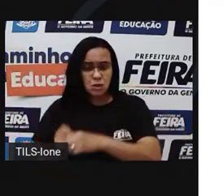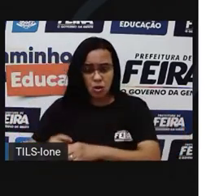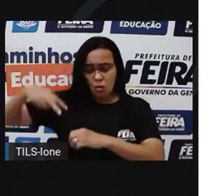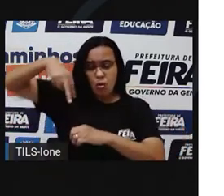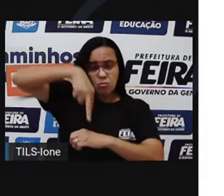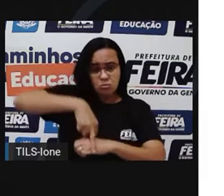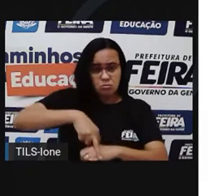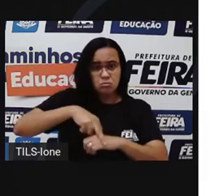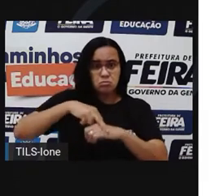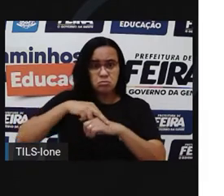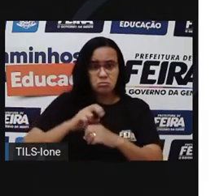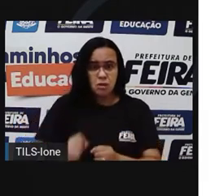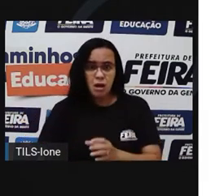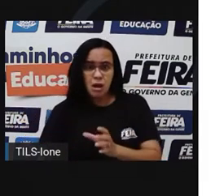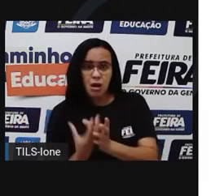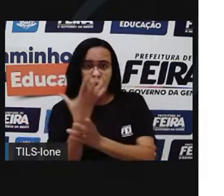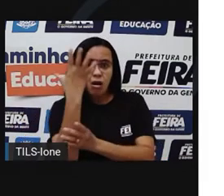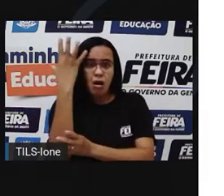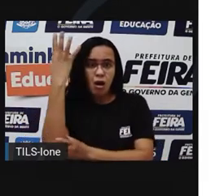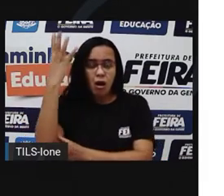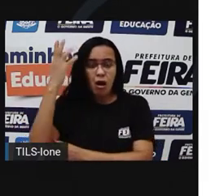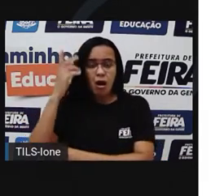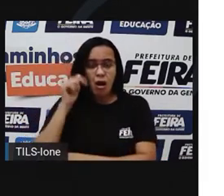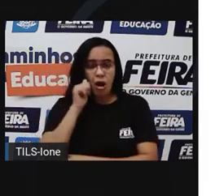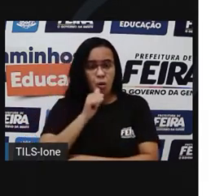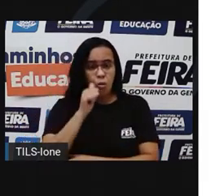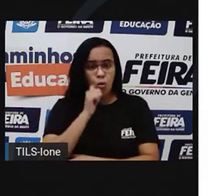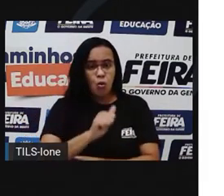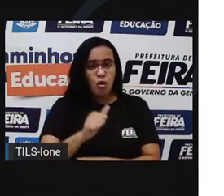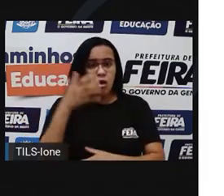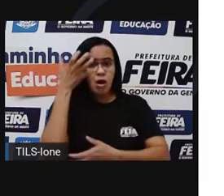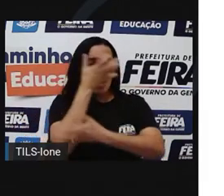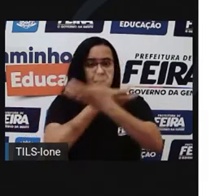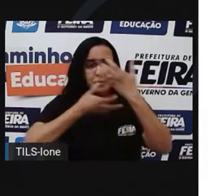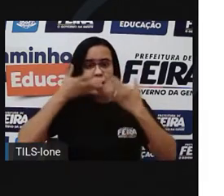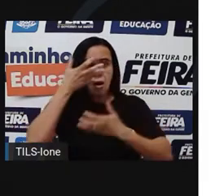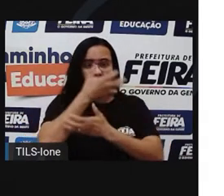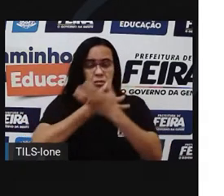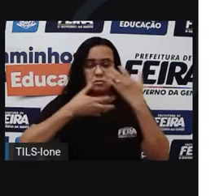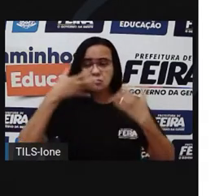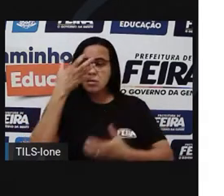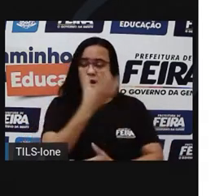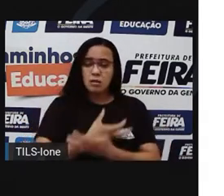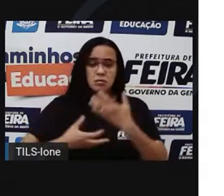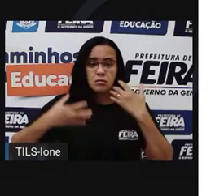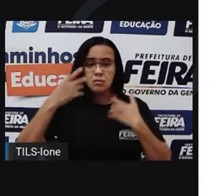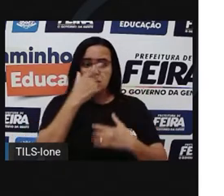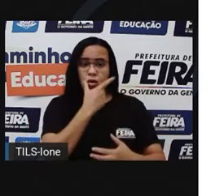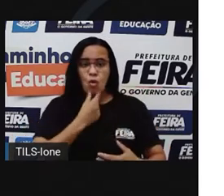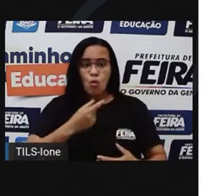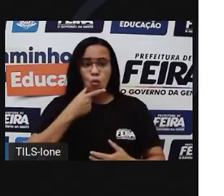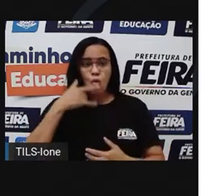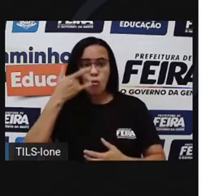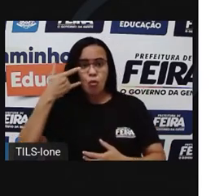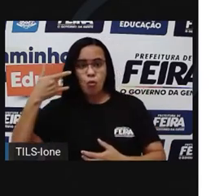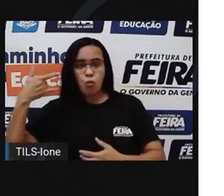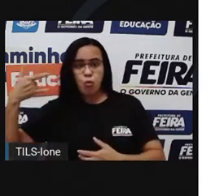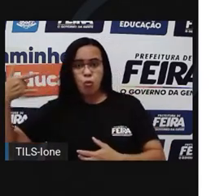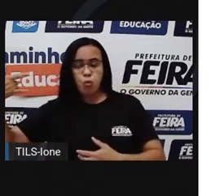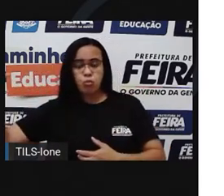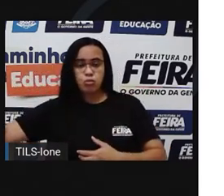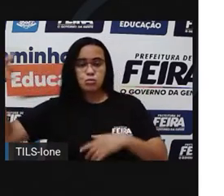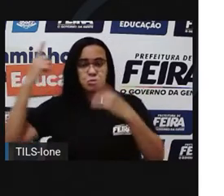Iara apareceu e começou a cantar. Hipnotizado pelo canto da linda sereia, o índio não